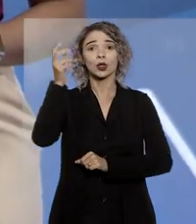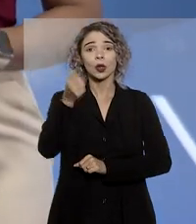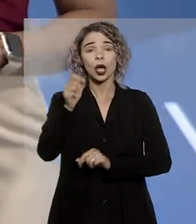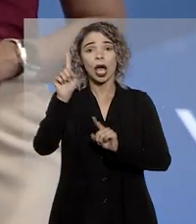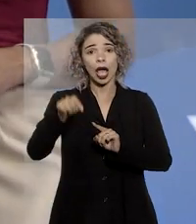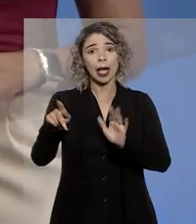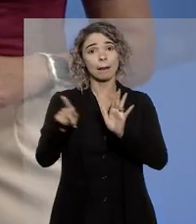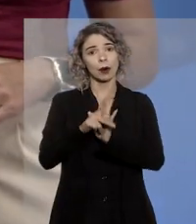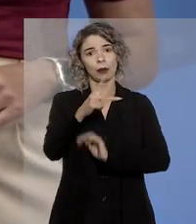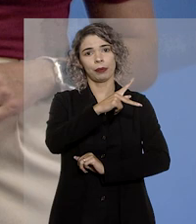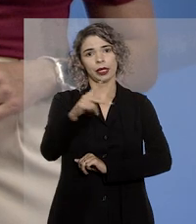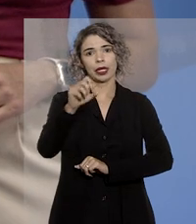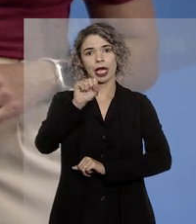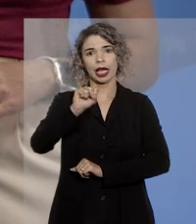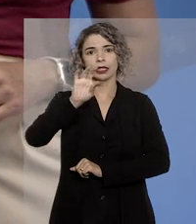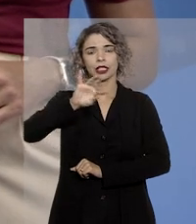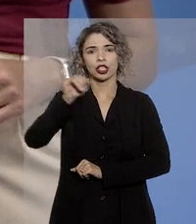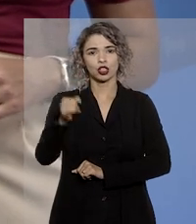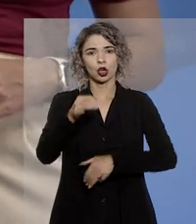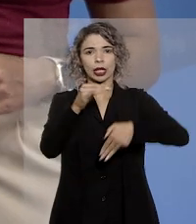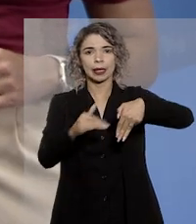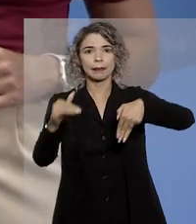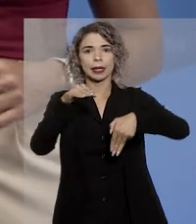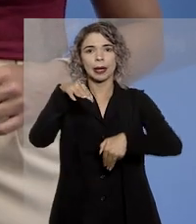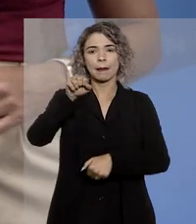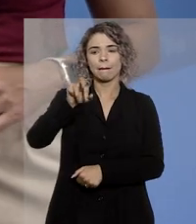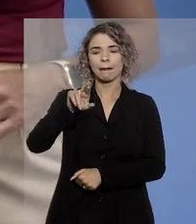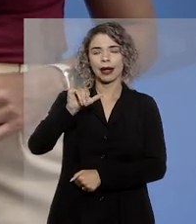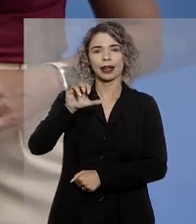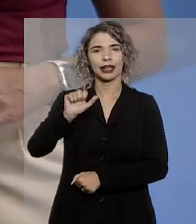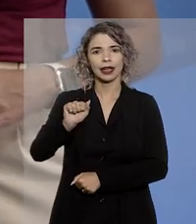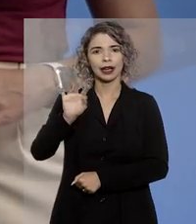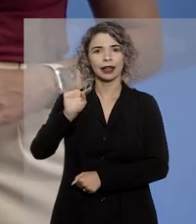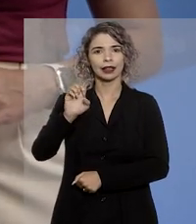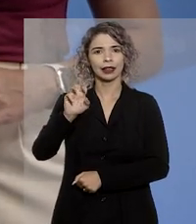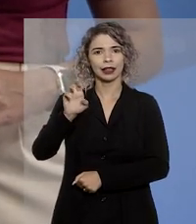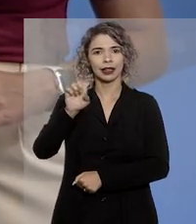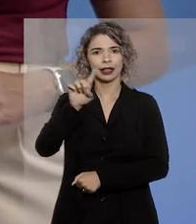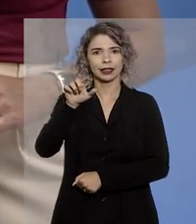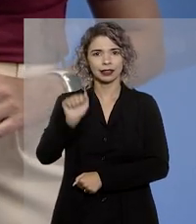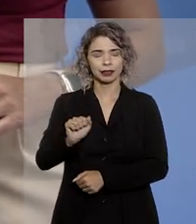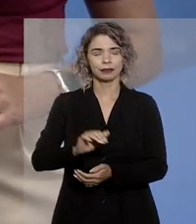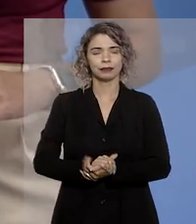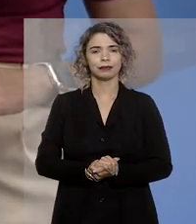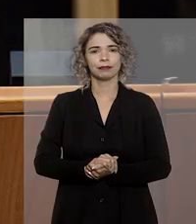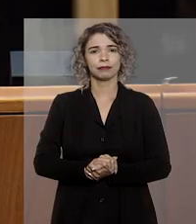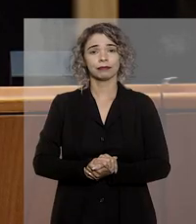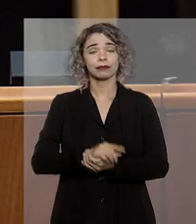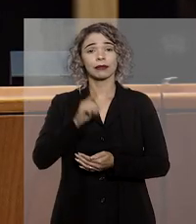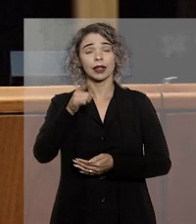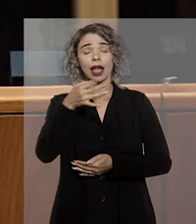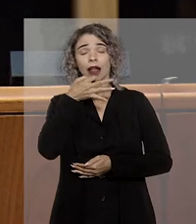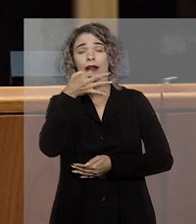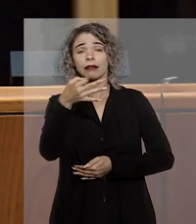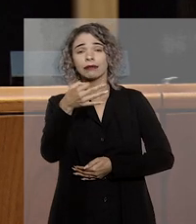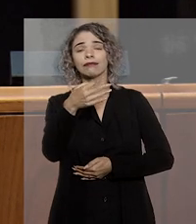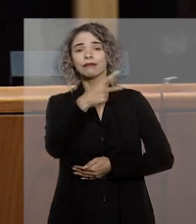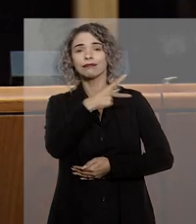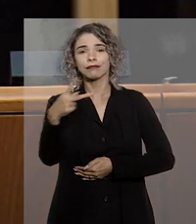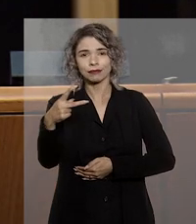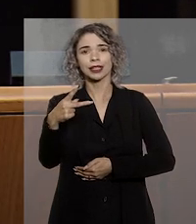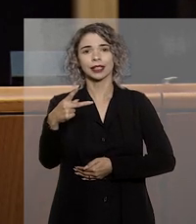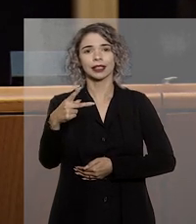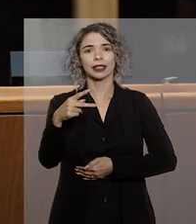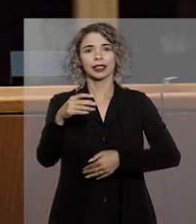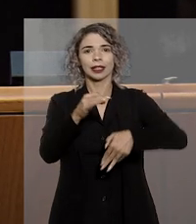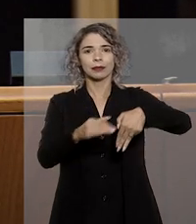A decisão monocrática é da presidente do STJ, ministra Maria Tereza de Assis Moura. A ministra-presidente do